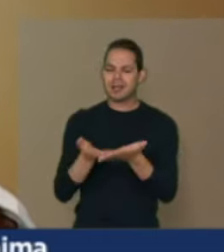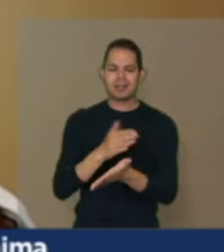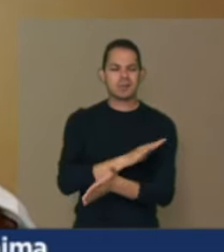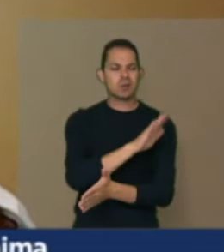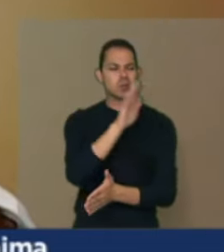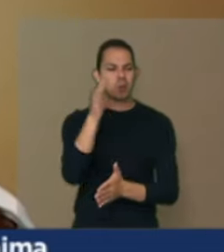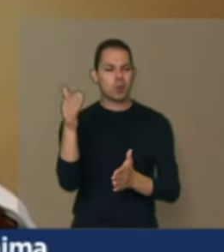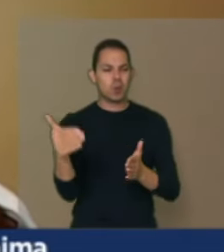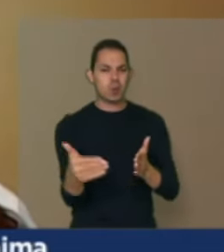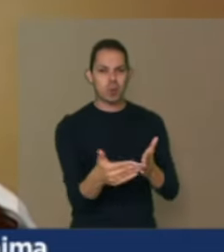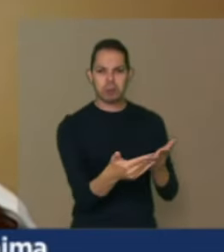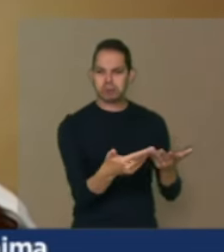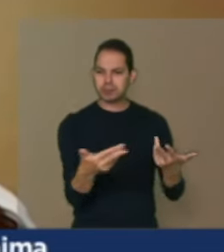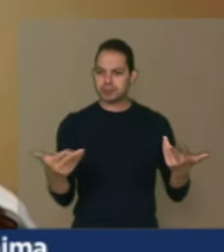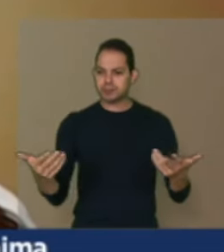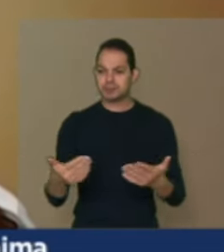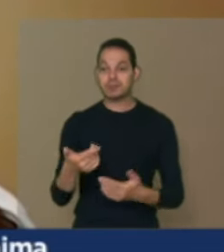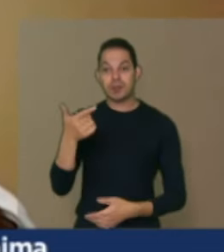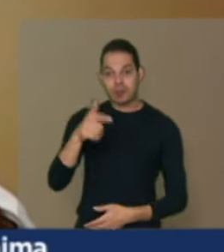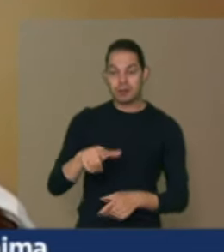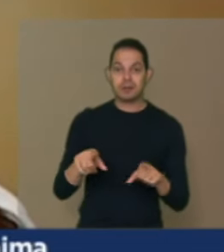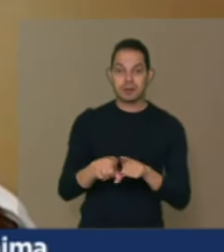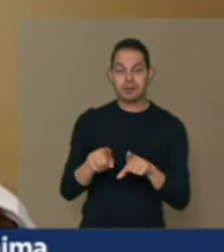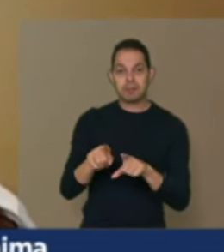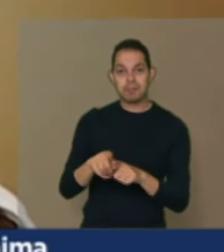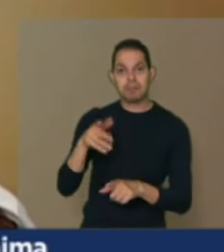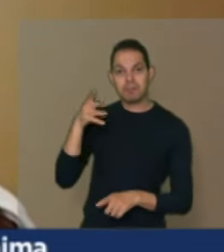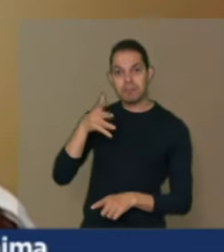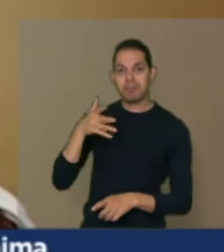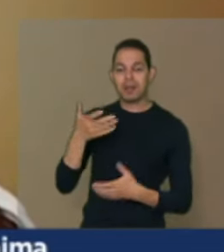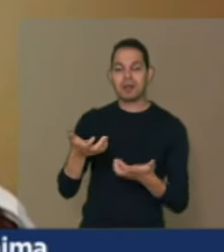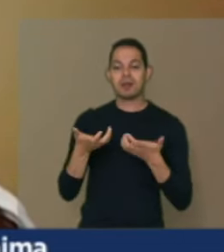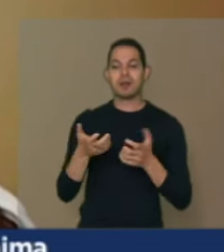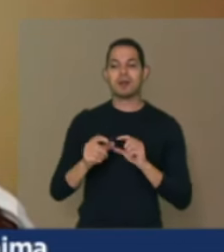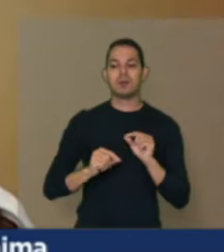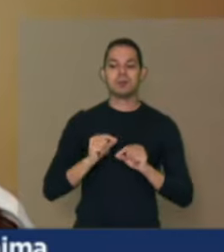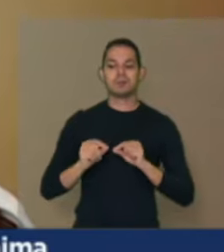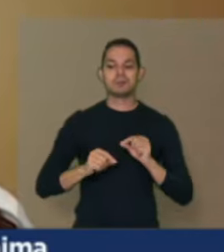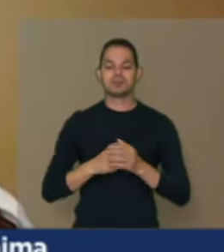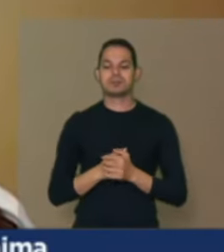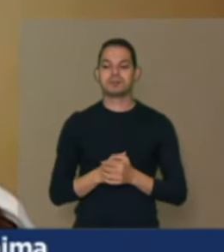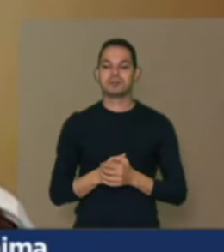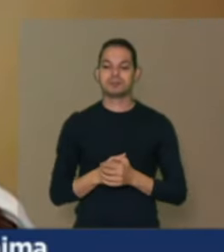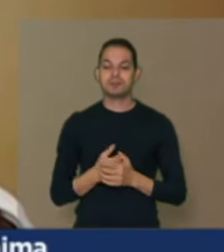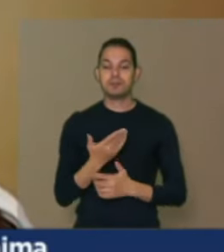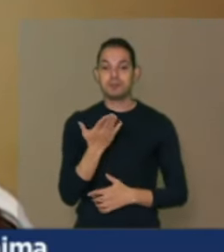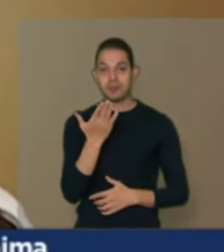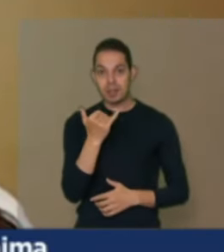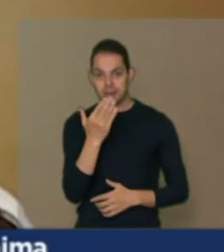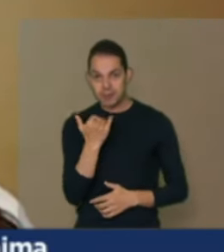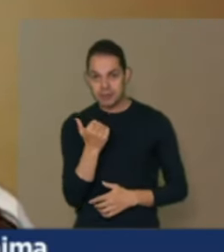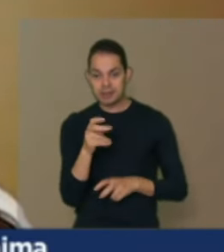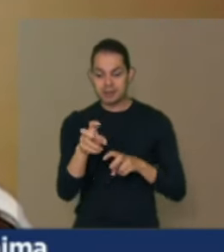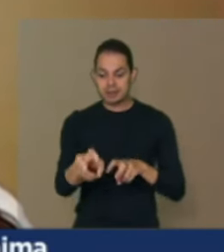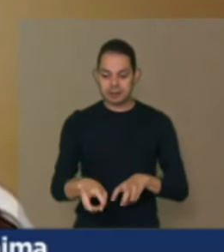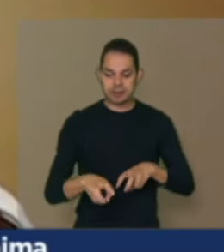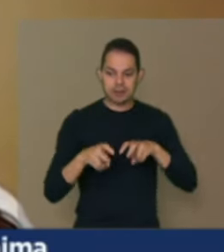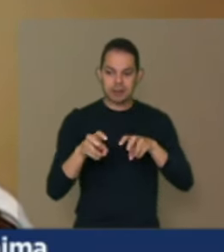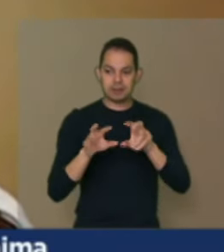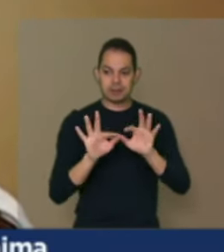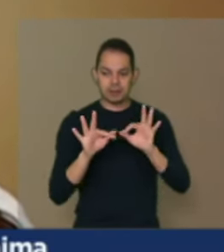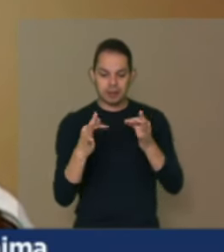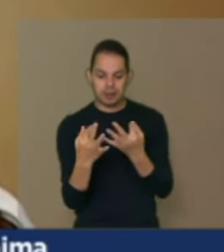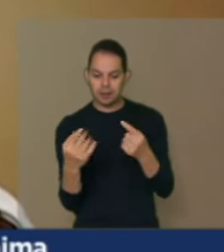uma outra coisa que eu gostaria de destacar é que a alimentação a agricultura familiar ela está diretamente